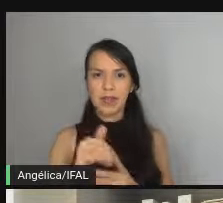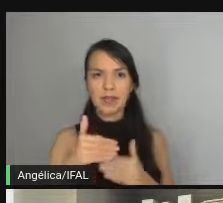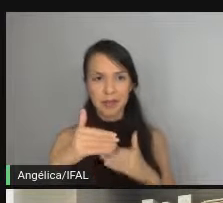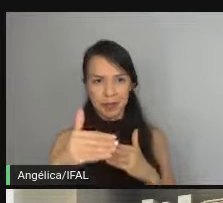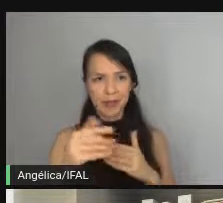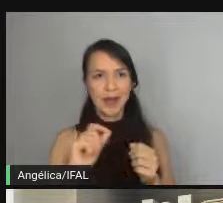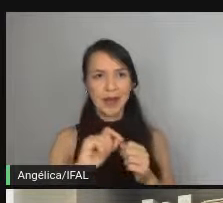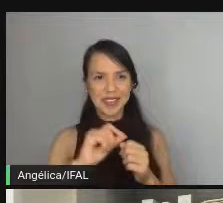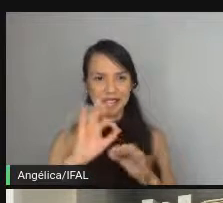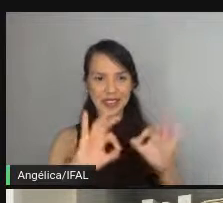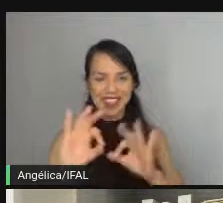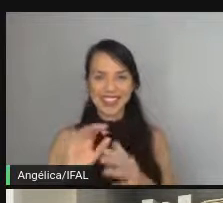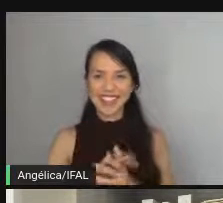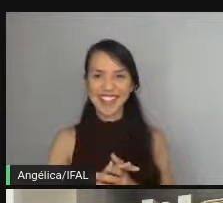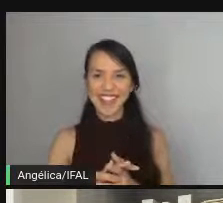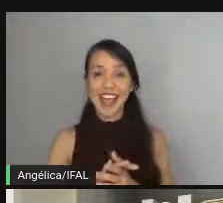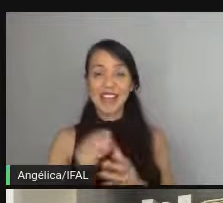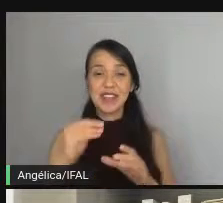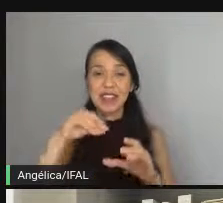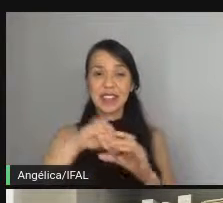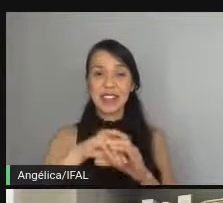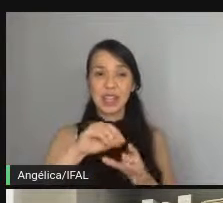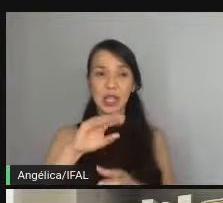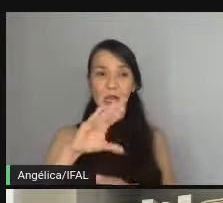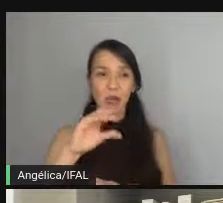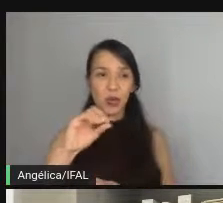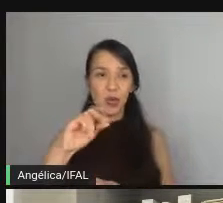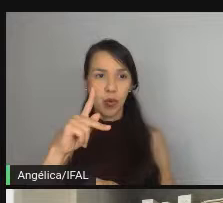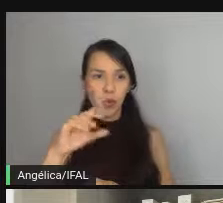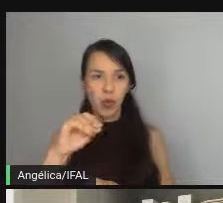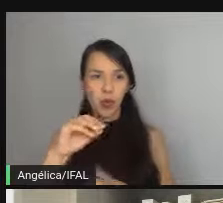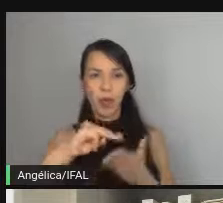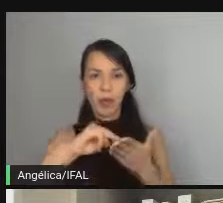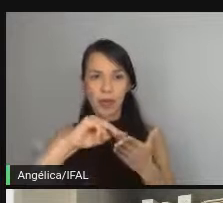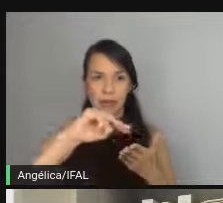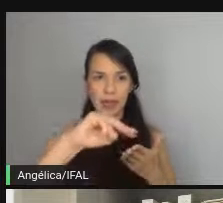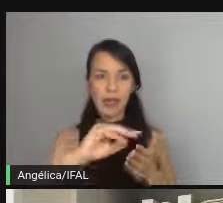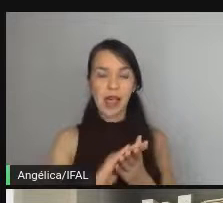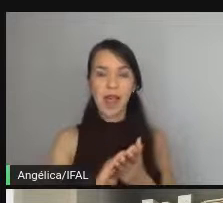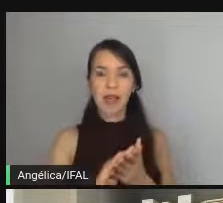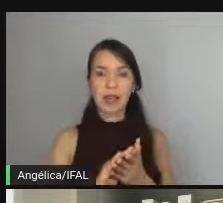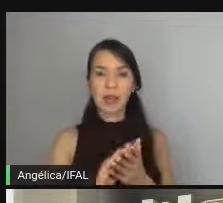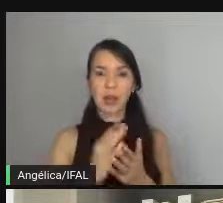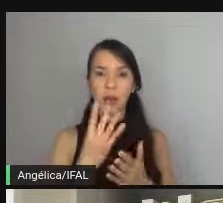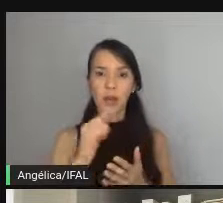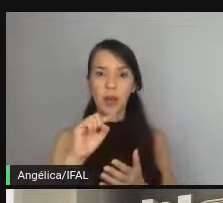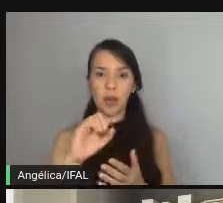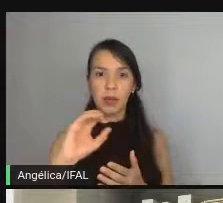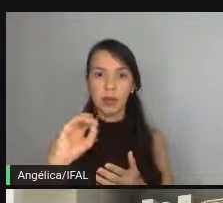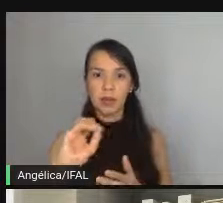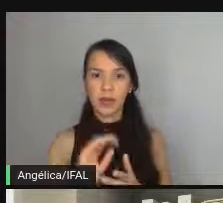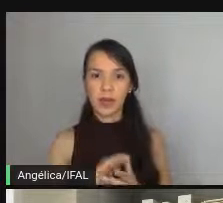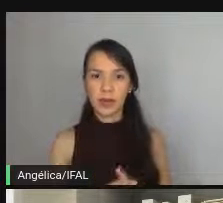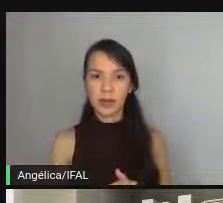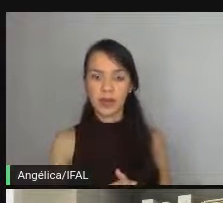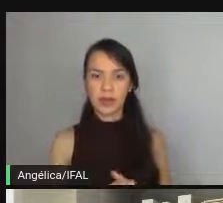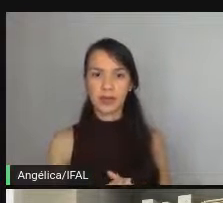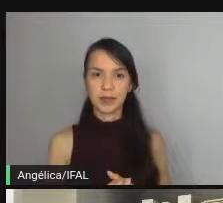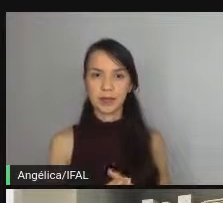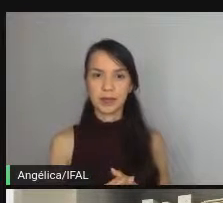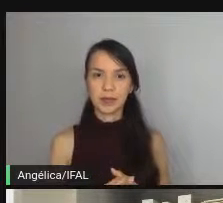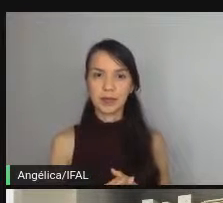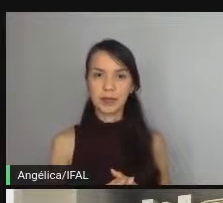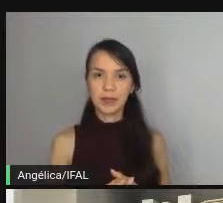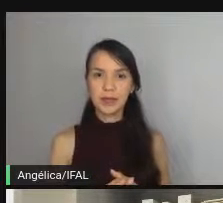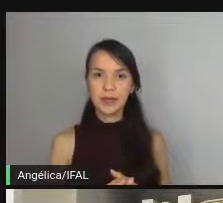vamos escrever no corpo da mensagem exatamente 4.0 esse método que ele tá